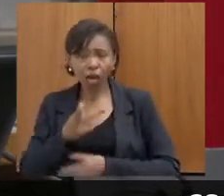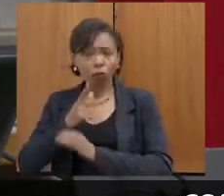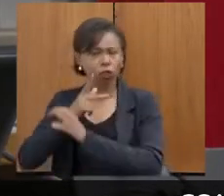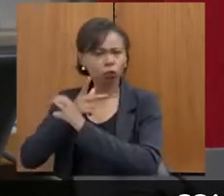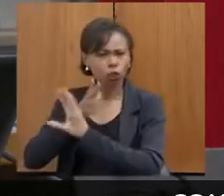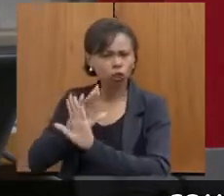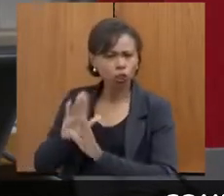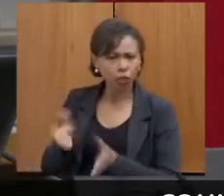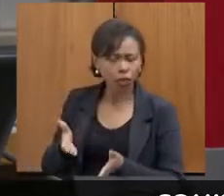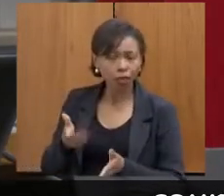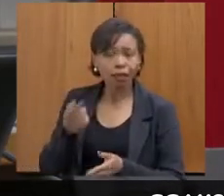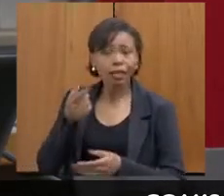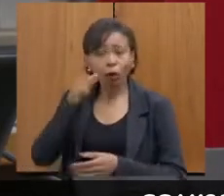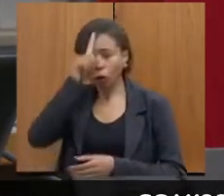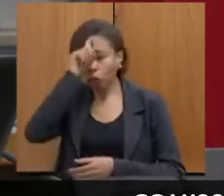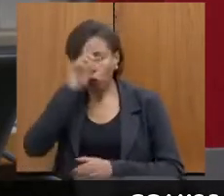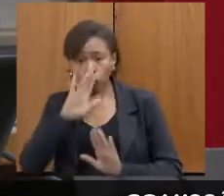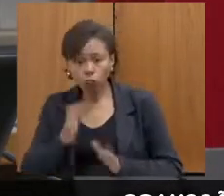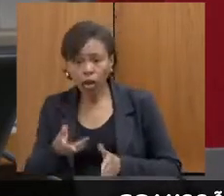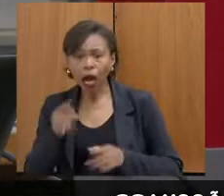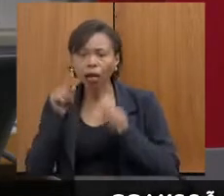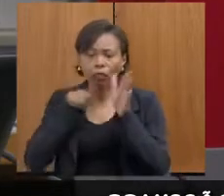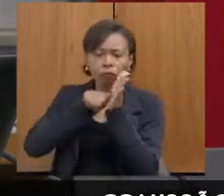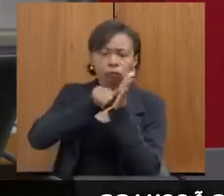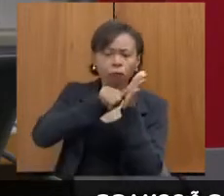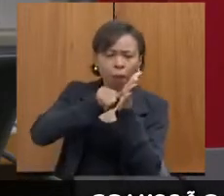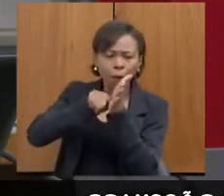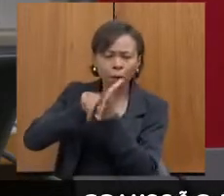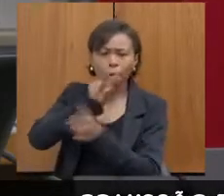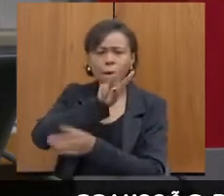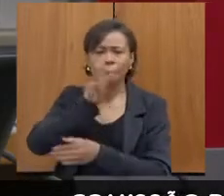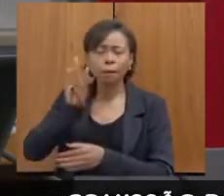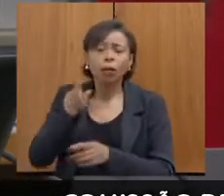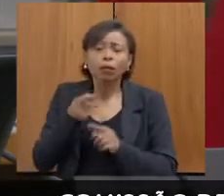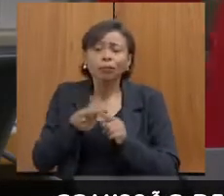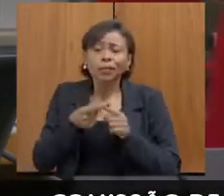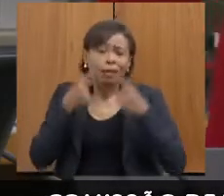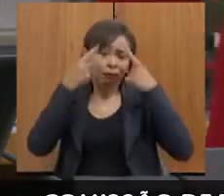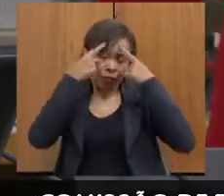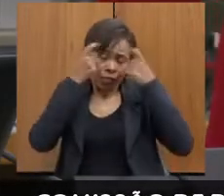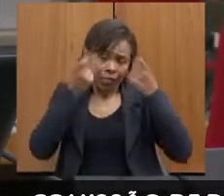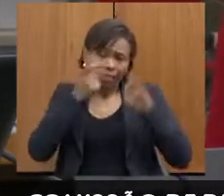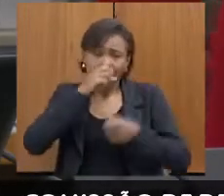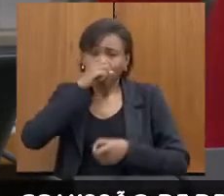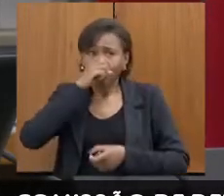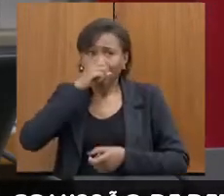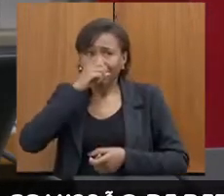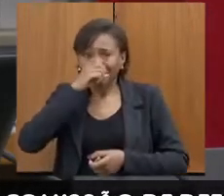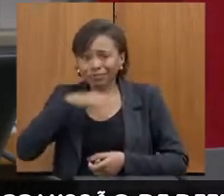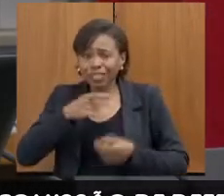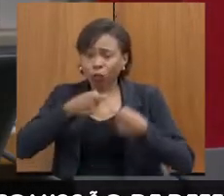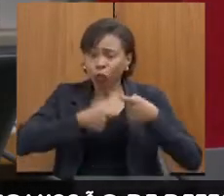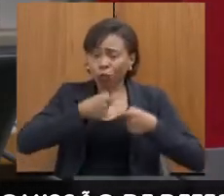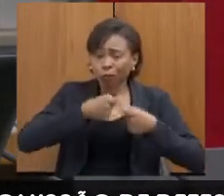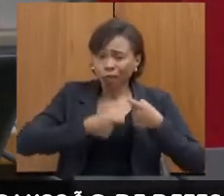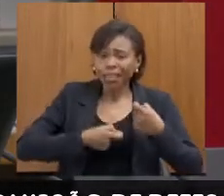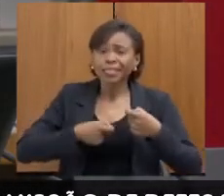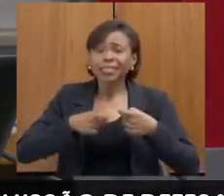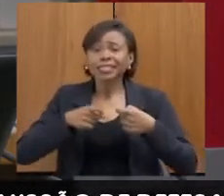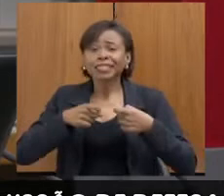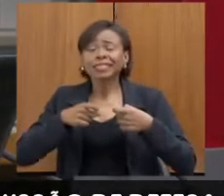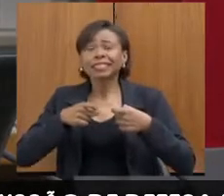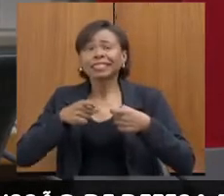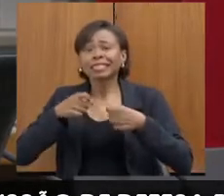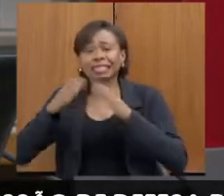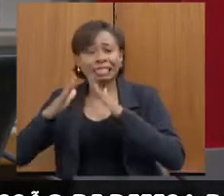hospital. Porque o que acontece muito na situação de violência doméstica, ainda mais na situação de violência sexual? O indivíduo se perde no meio da rede.